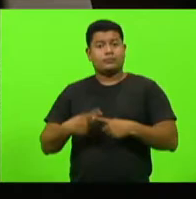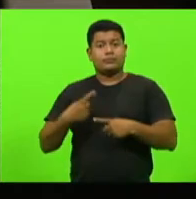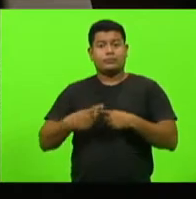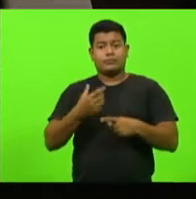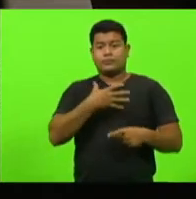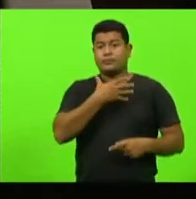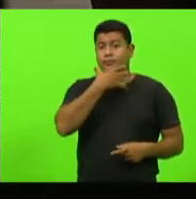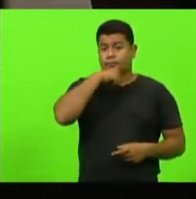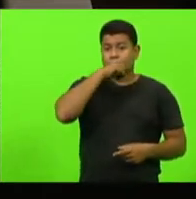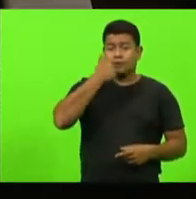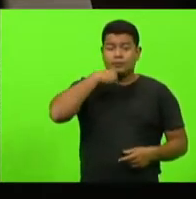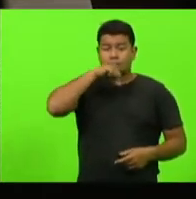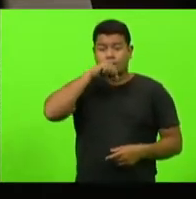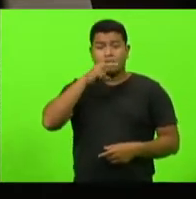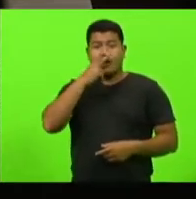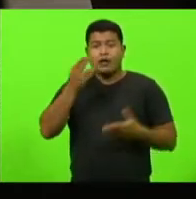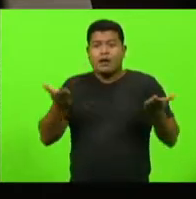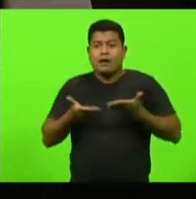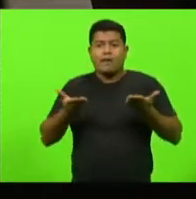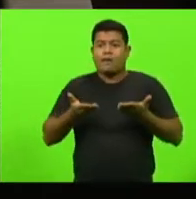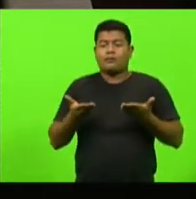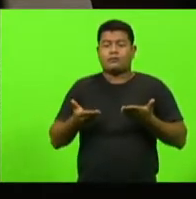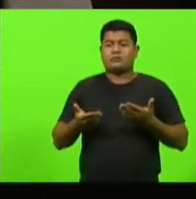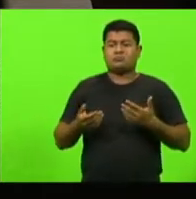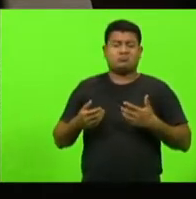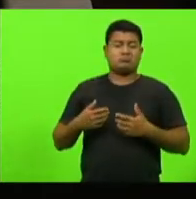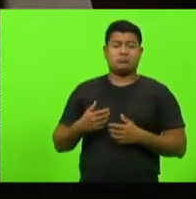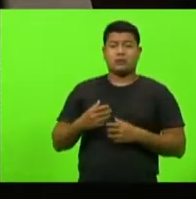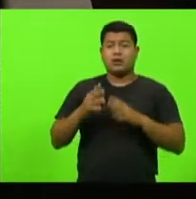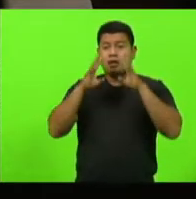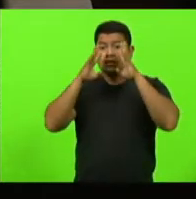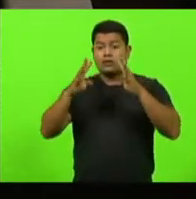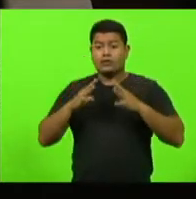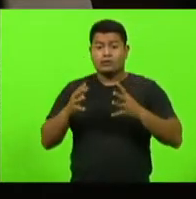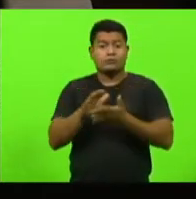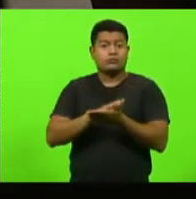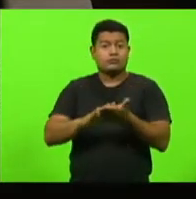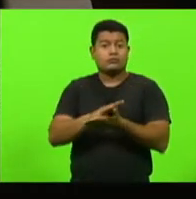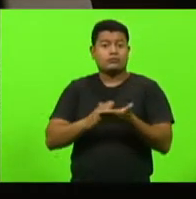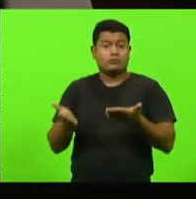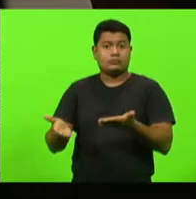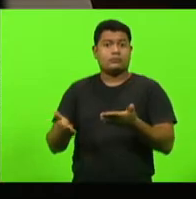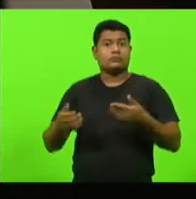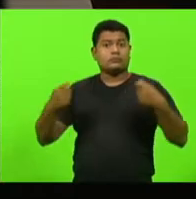cobrar, tem que ligar na escola e fazer valer o decreto.